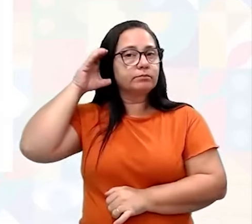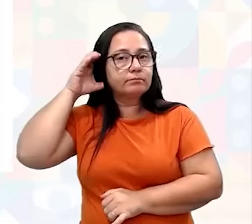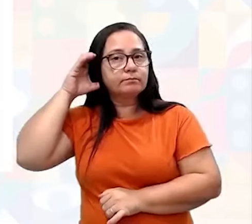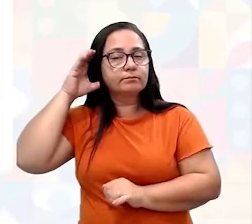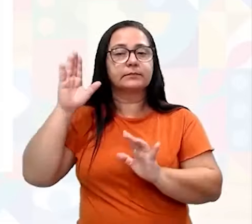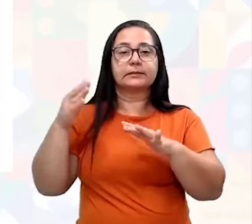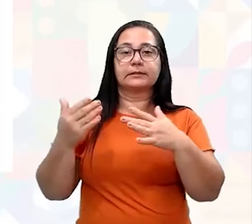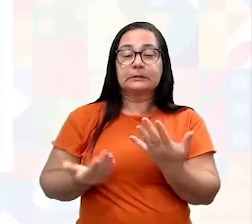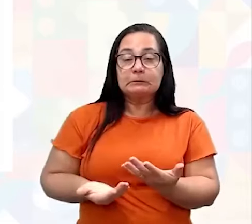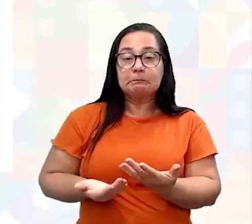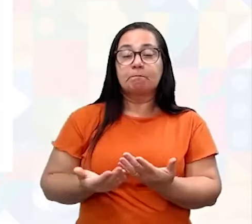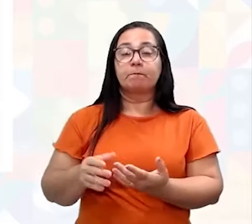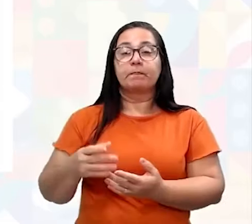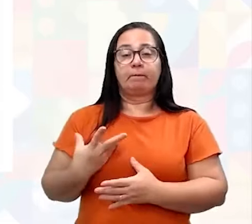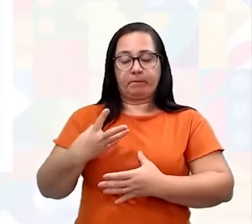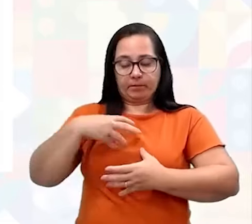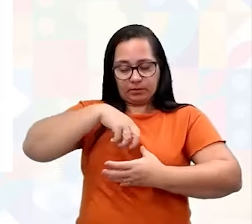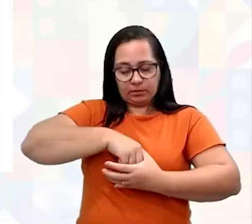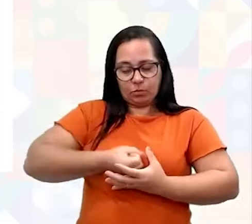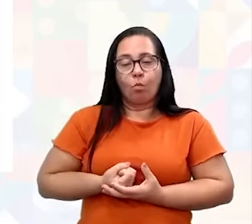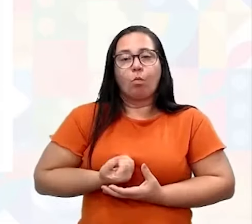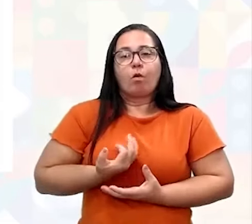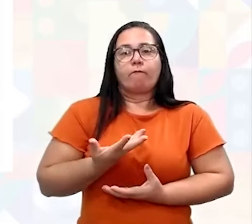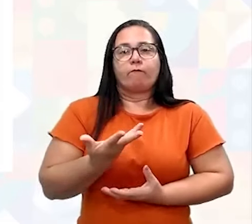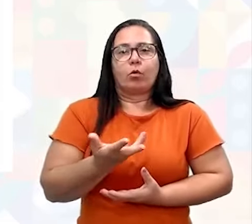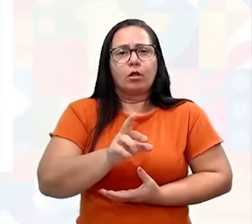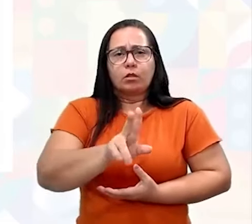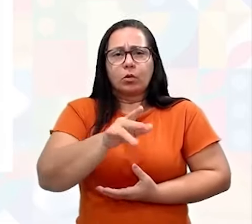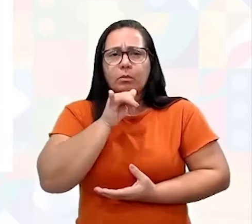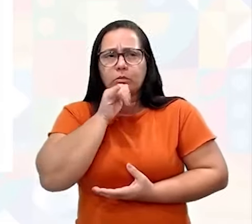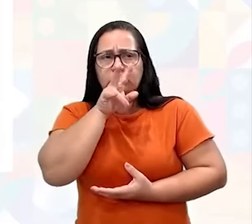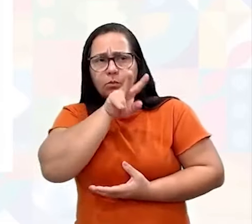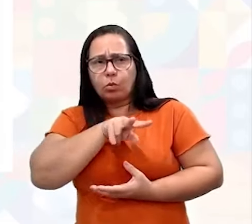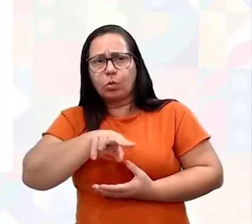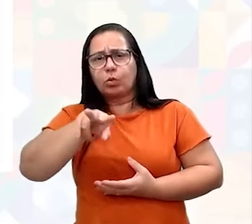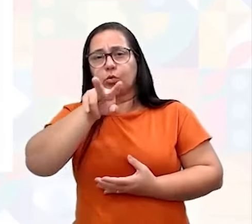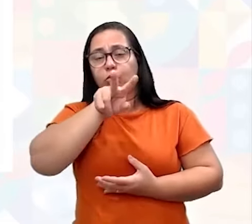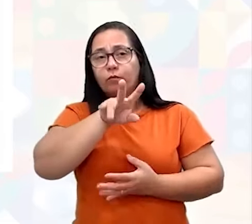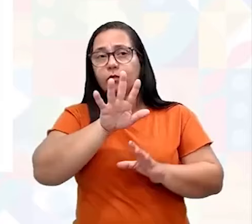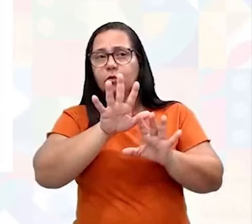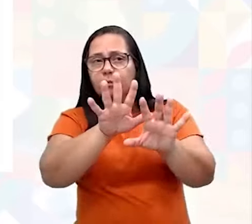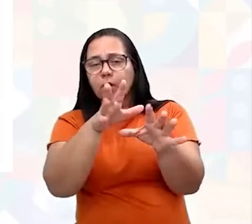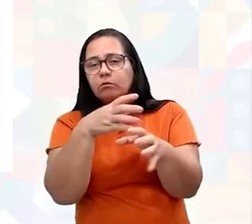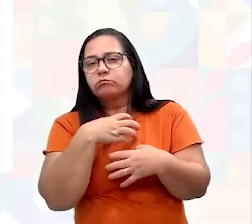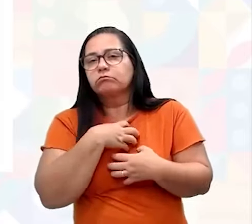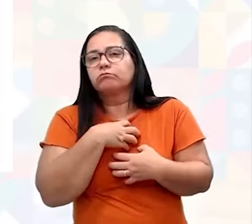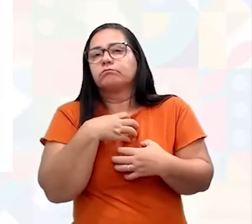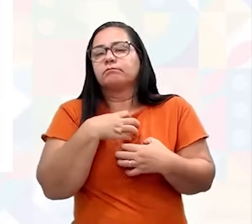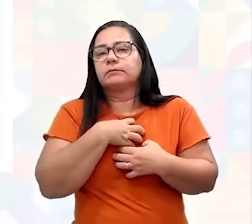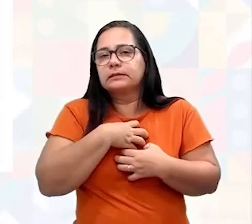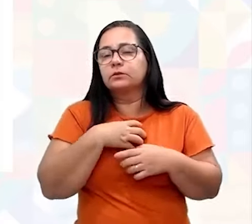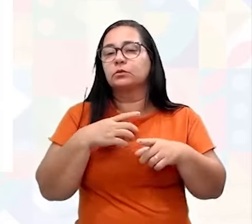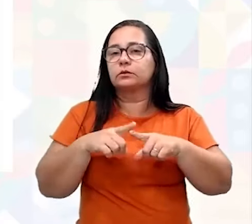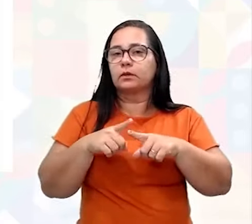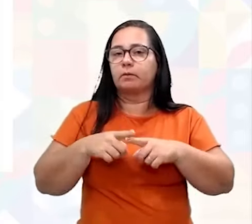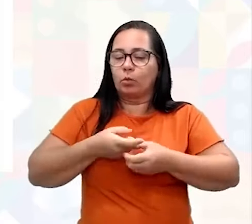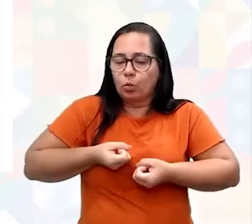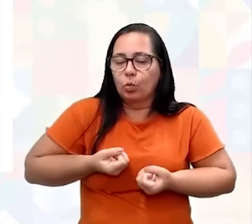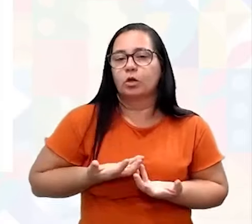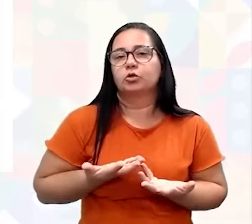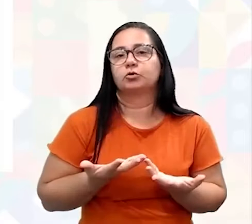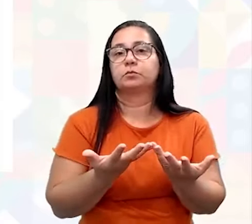Então é aquilo que vem de dentro para fora. Não é só o que eu estou olhando nem o que eu estou ouvindo, mas aquilo que eu estou transmitindo.